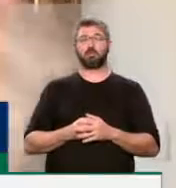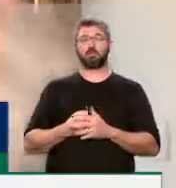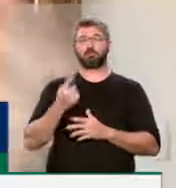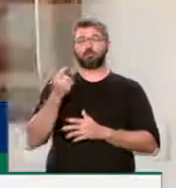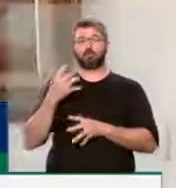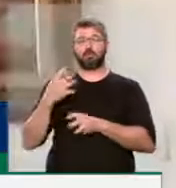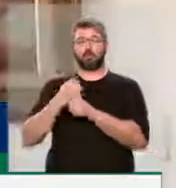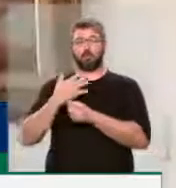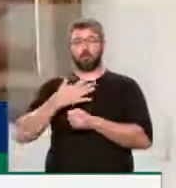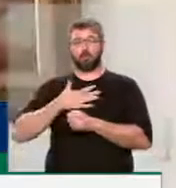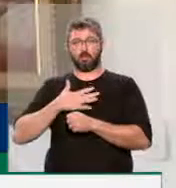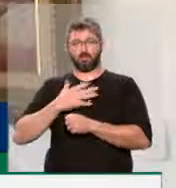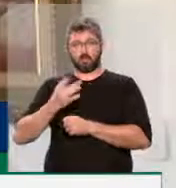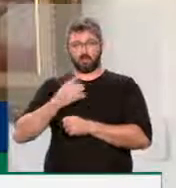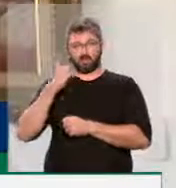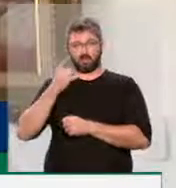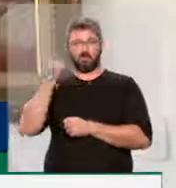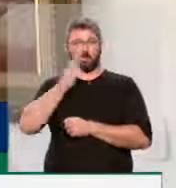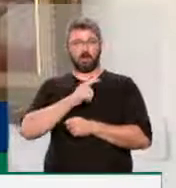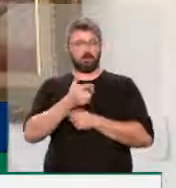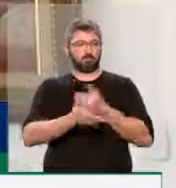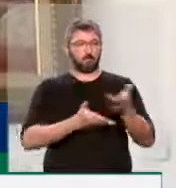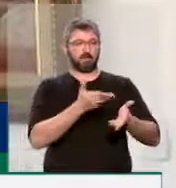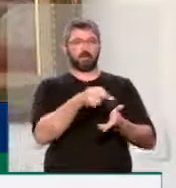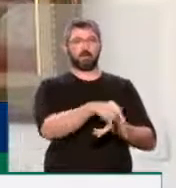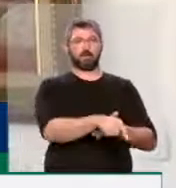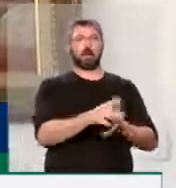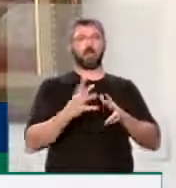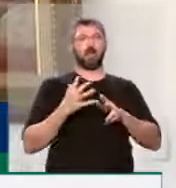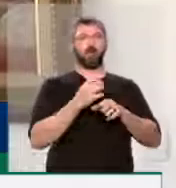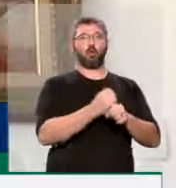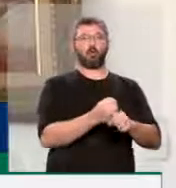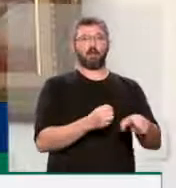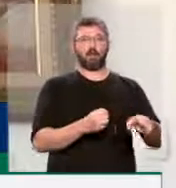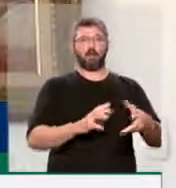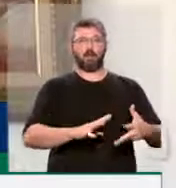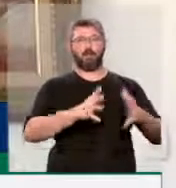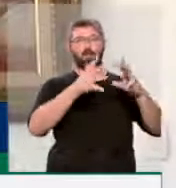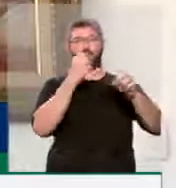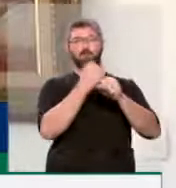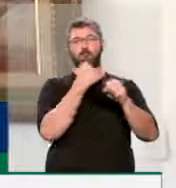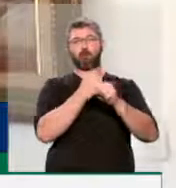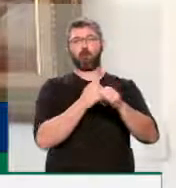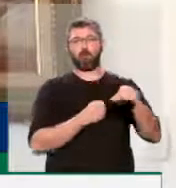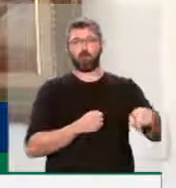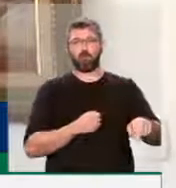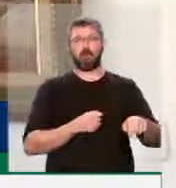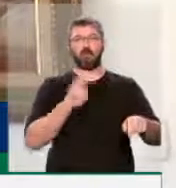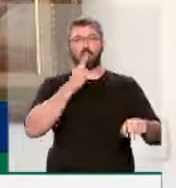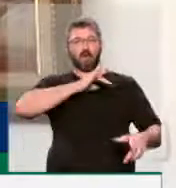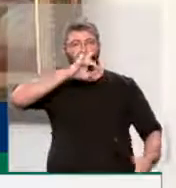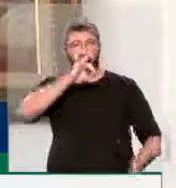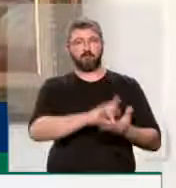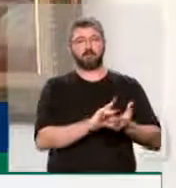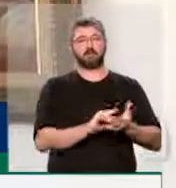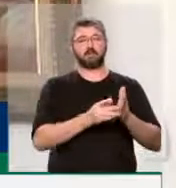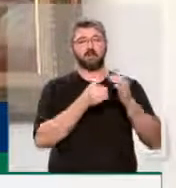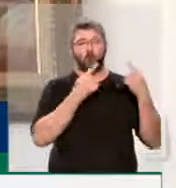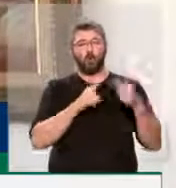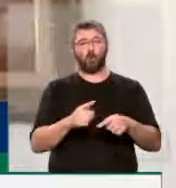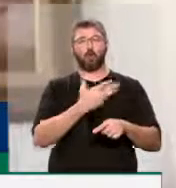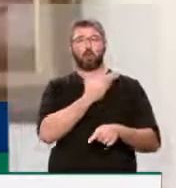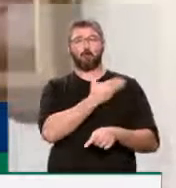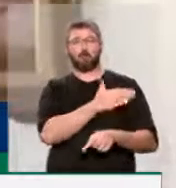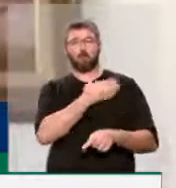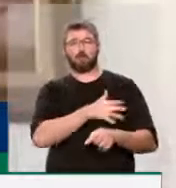parlamentar para que esse centro possa ser resgatado, ser reformado e que a gente possa fazer uma afirmação antirracista